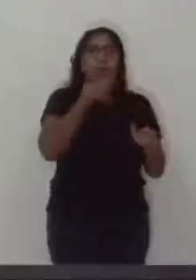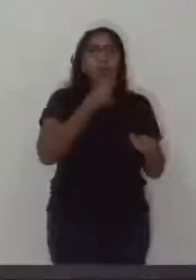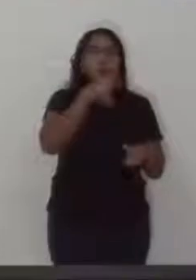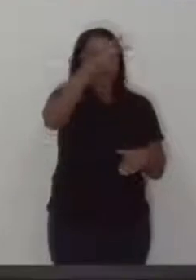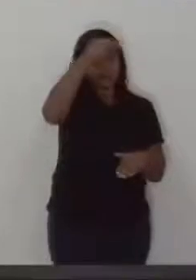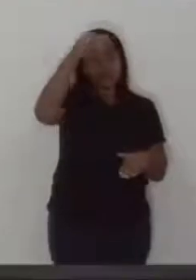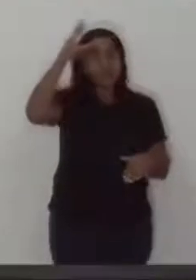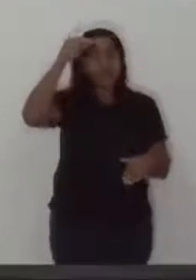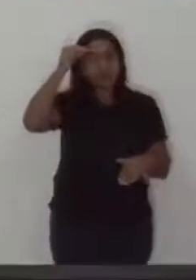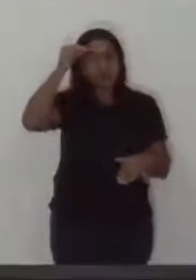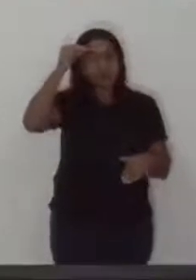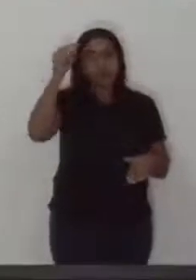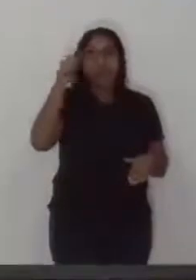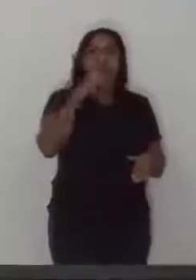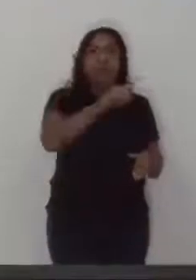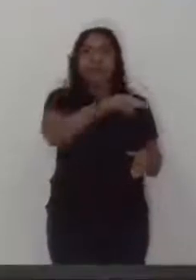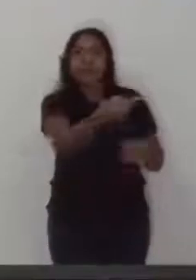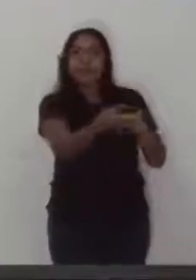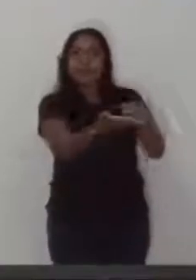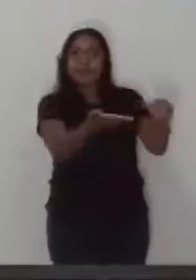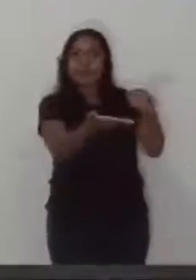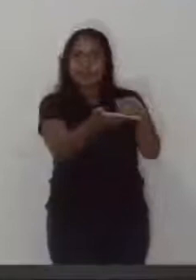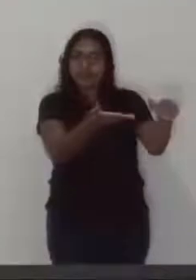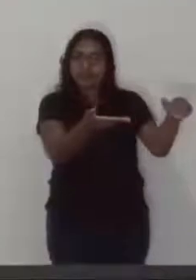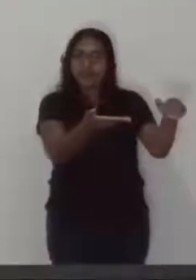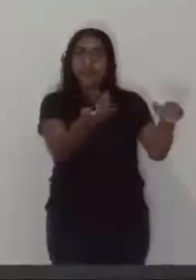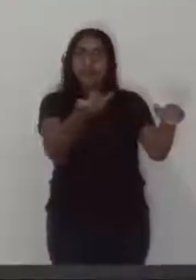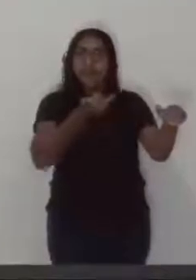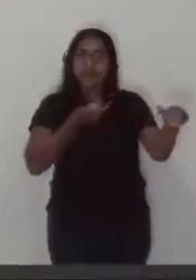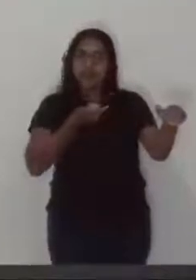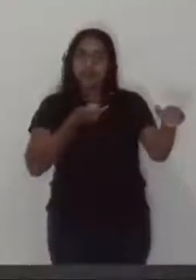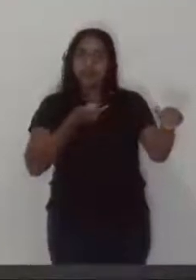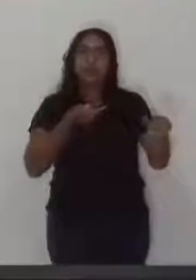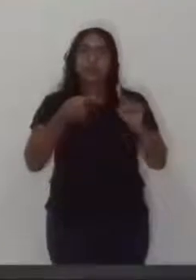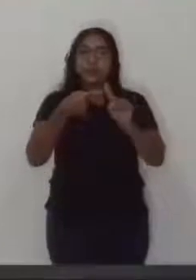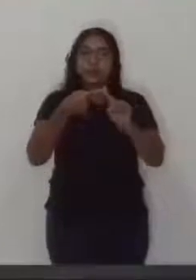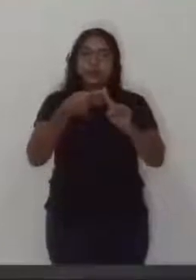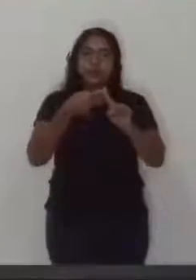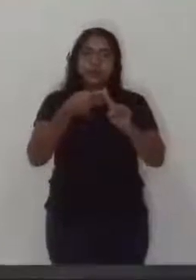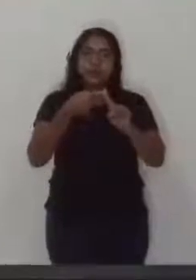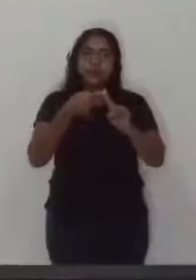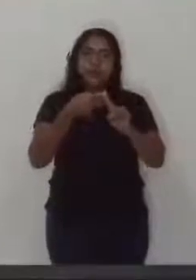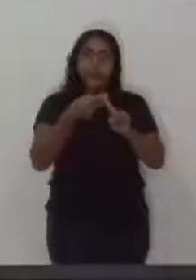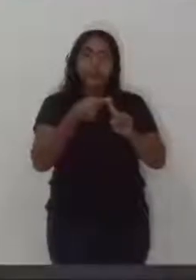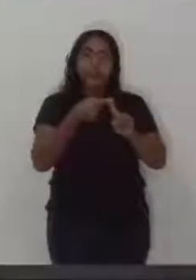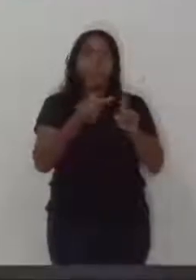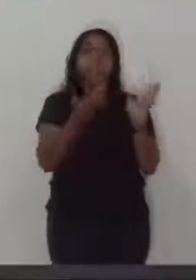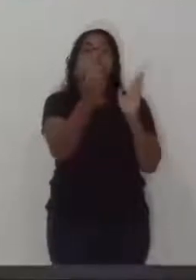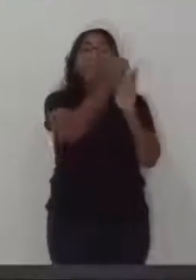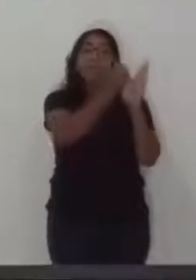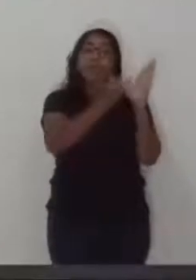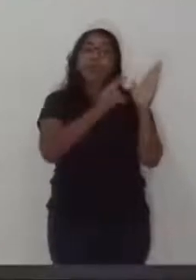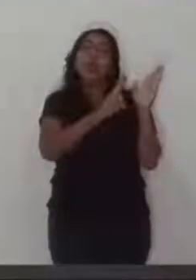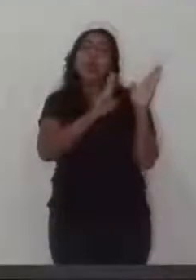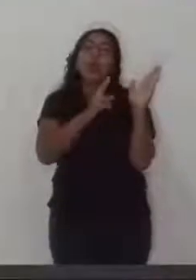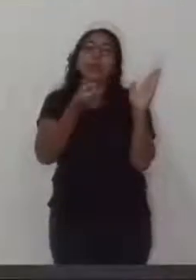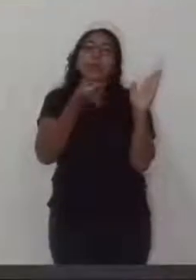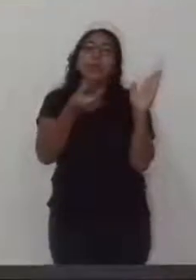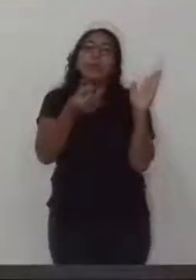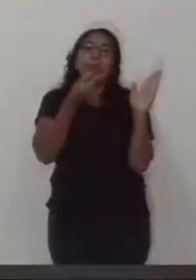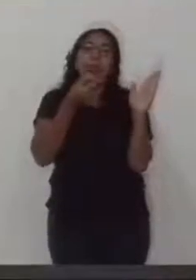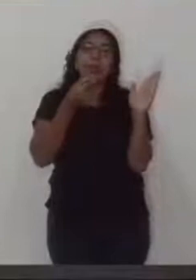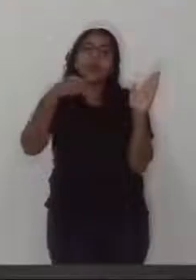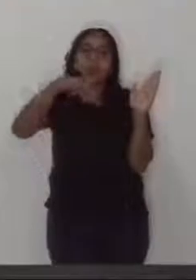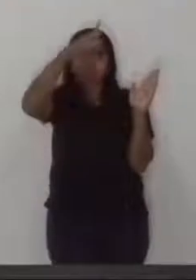Municipal, para que, através da secretaria competente, nos preste as seguintes informações. Primeiro, relação de remédios que são fornecidos pela